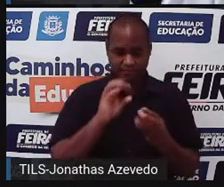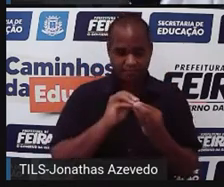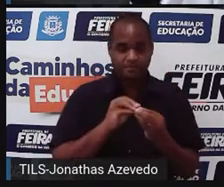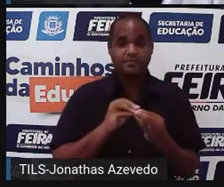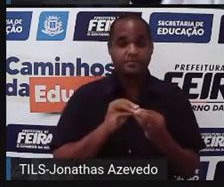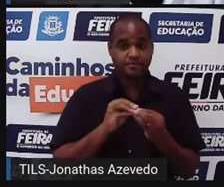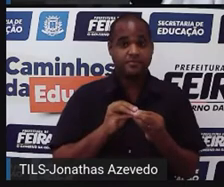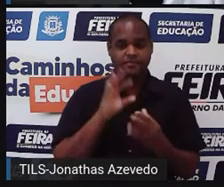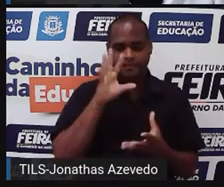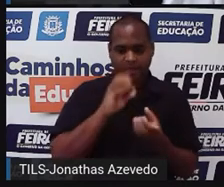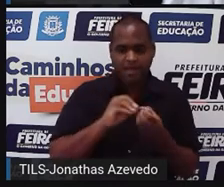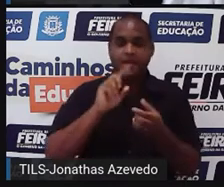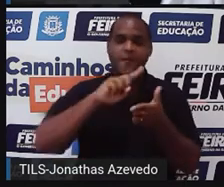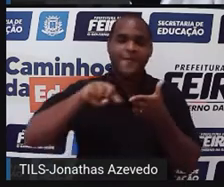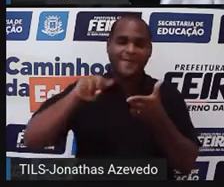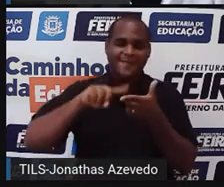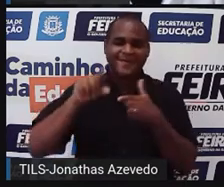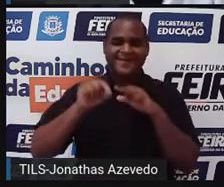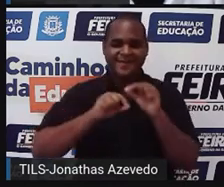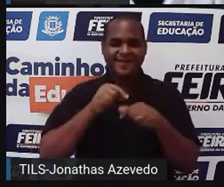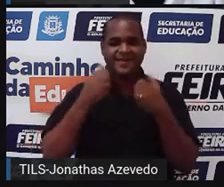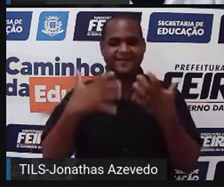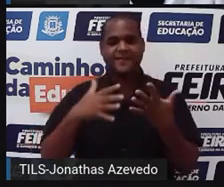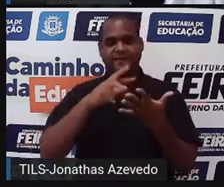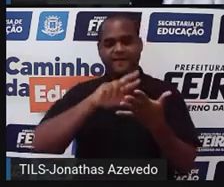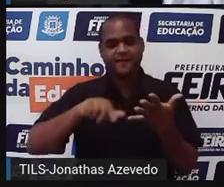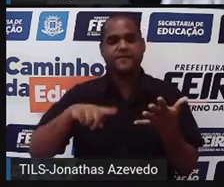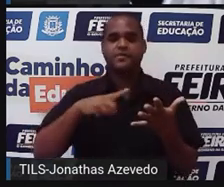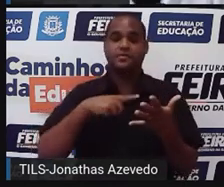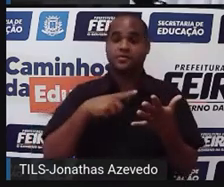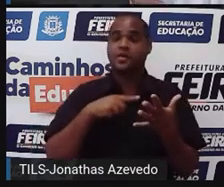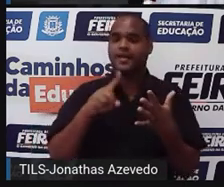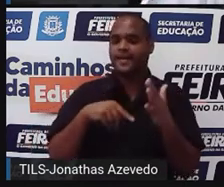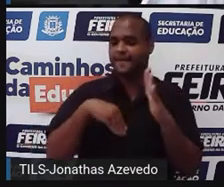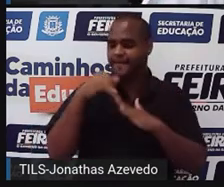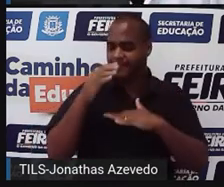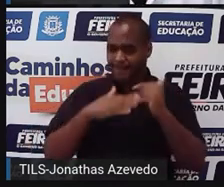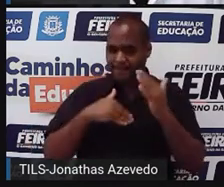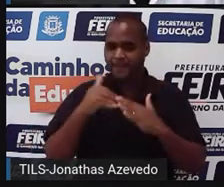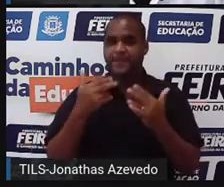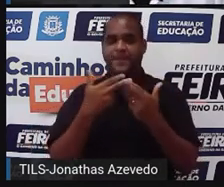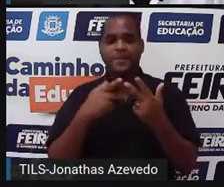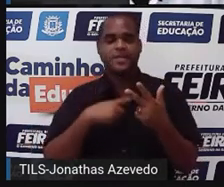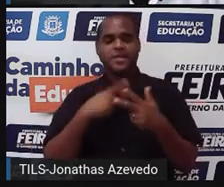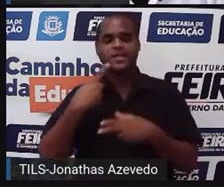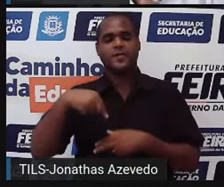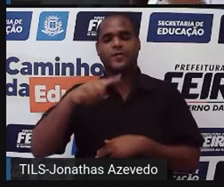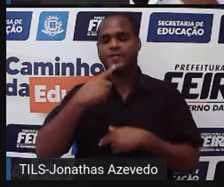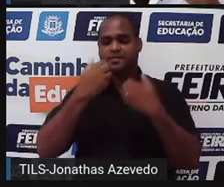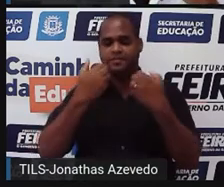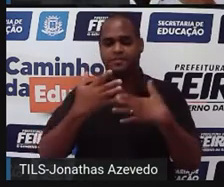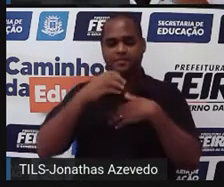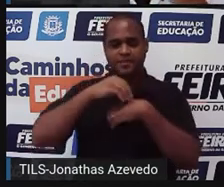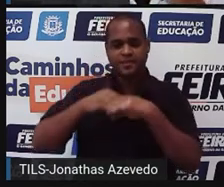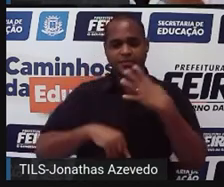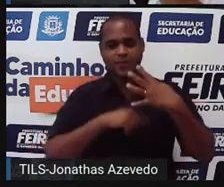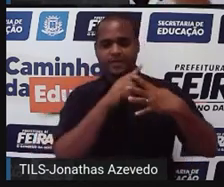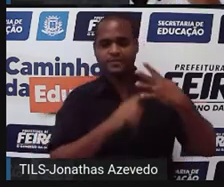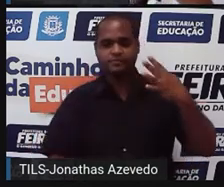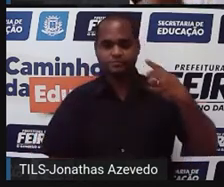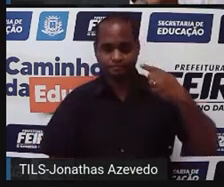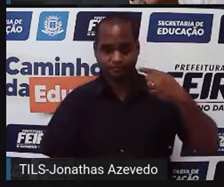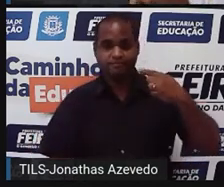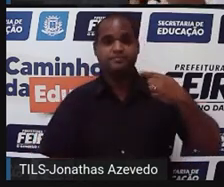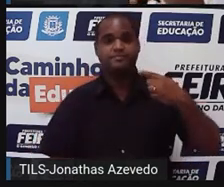Resolver problemas em matemática usando o método de Pólia diz pra nós que existem quatro passos.